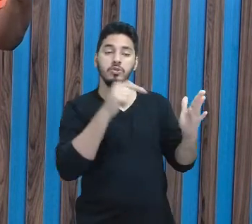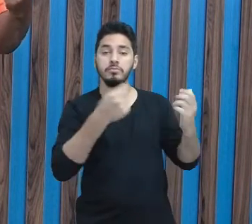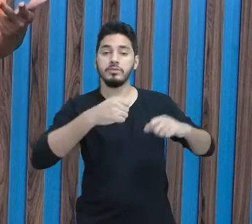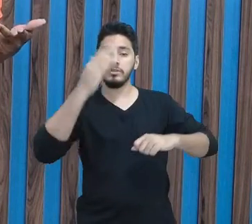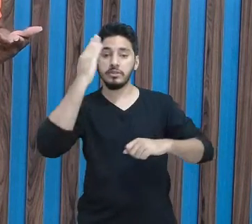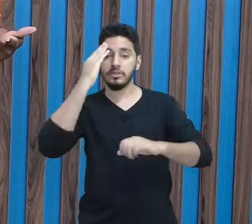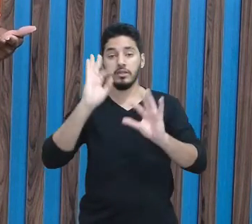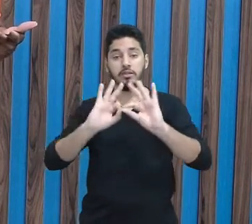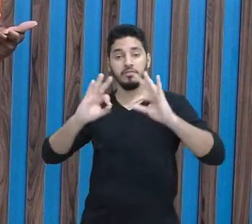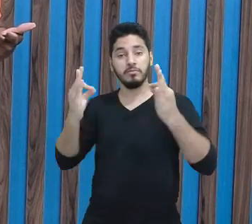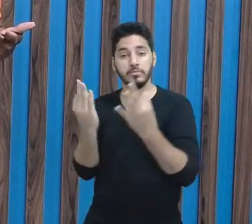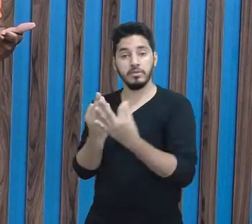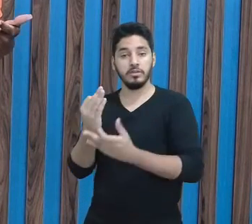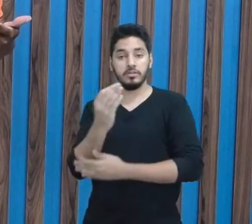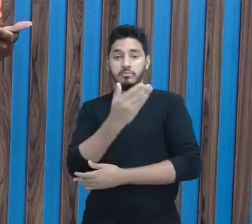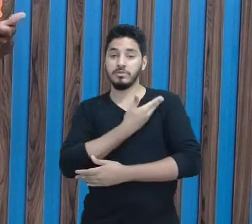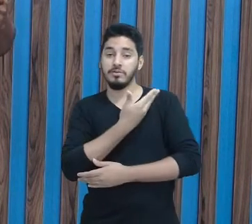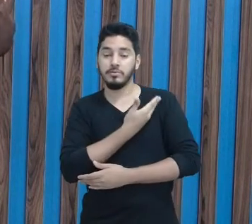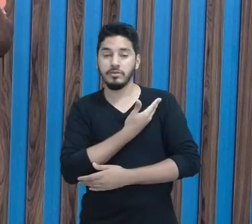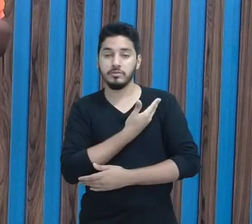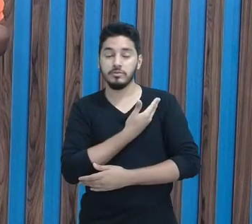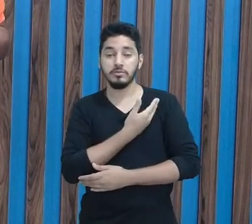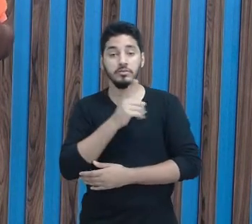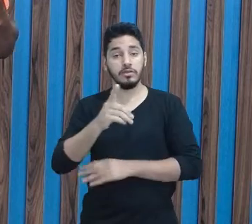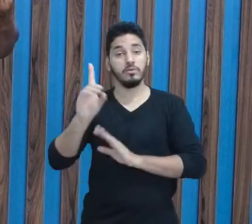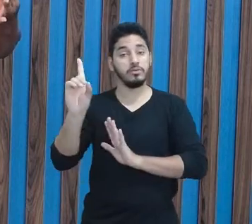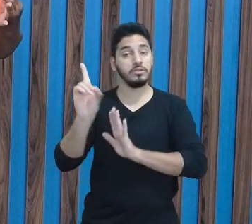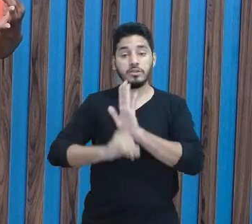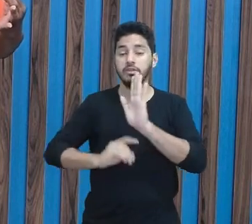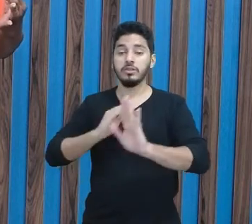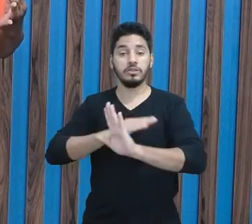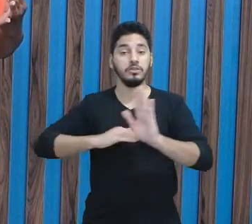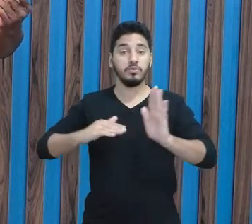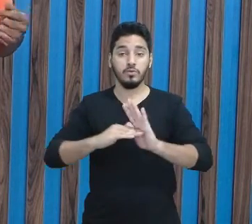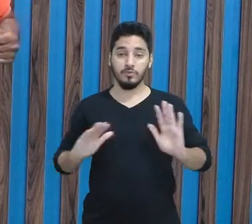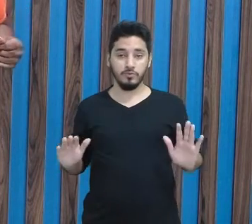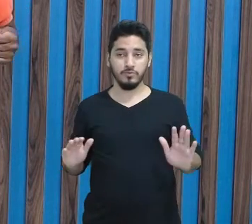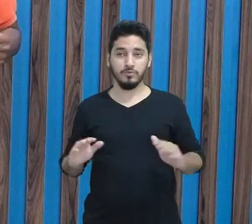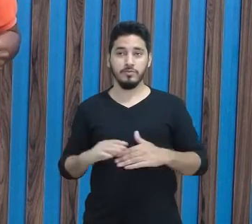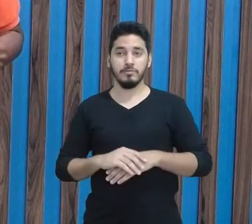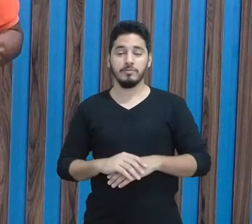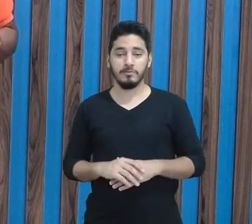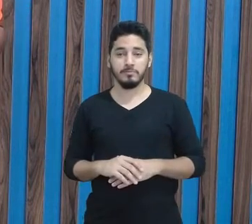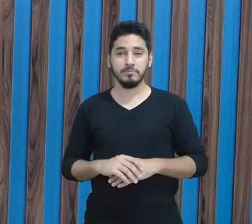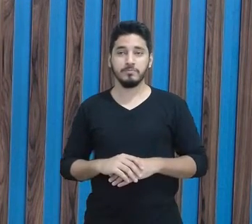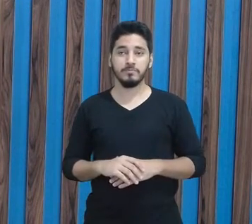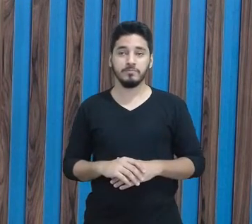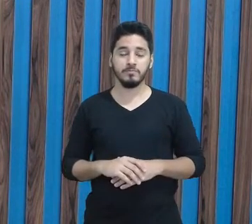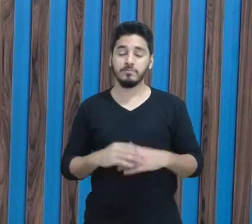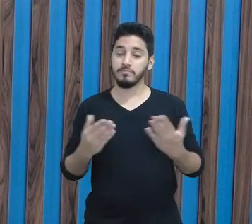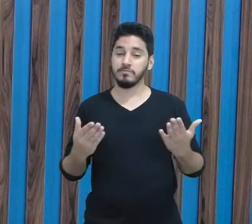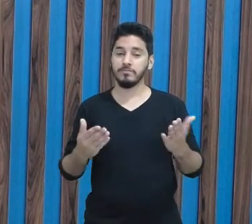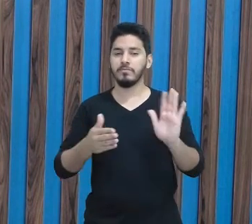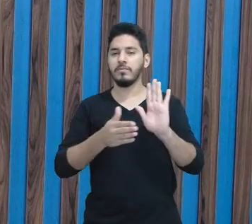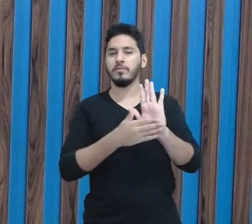família, os colegas, que é um direito de todos eles. A proposta da